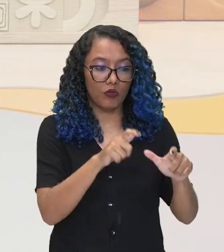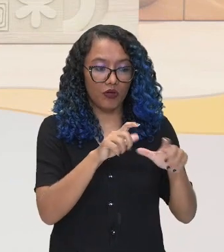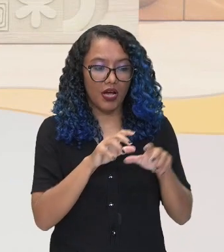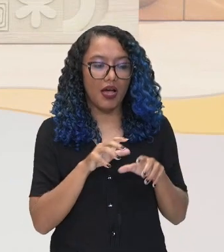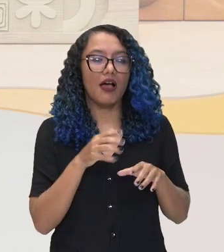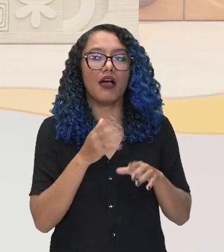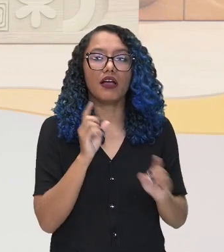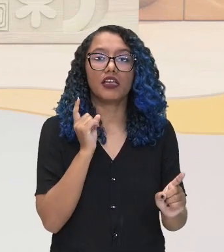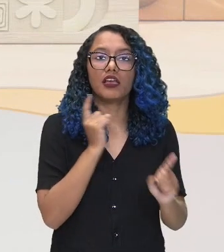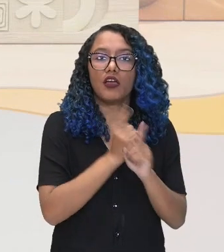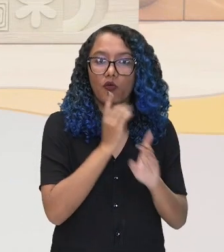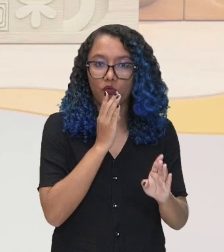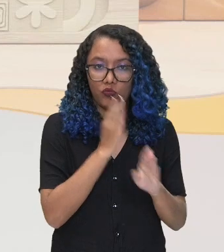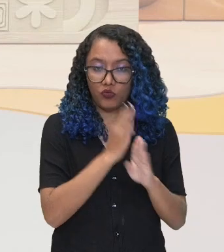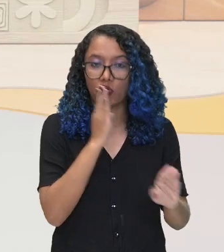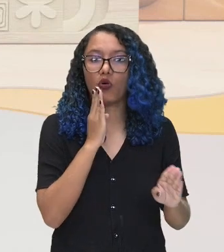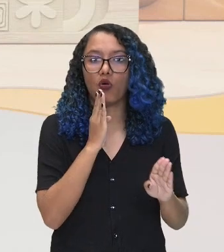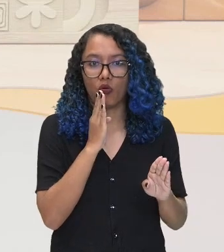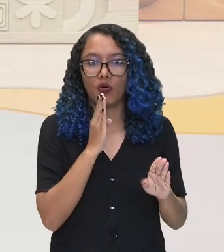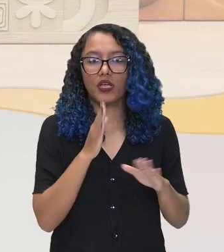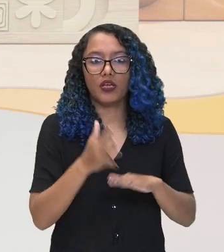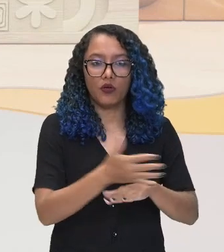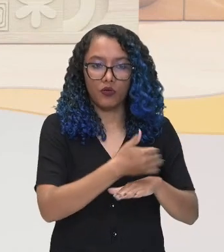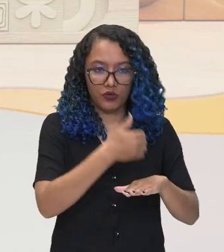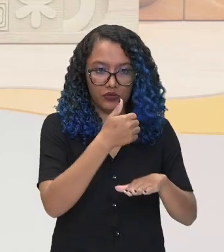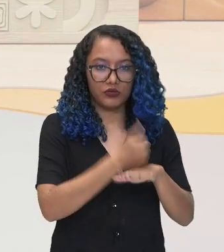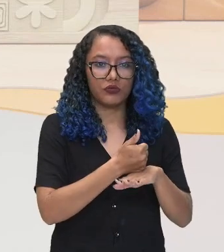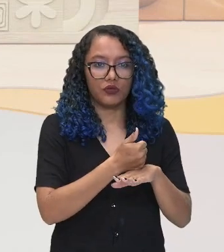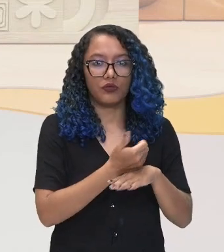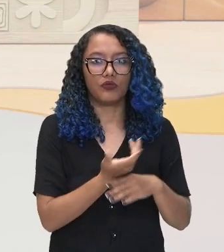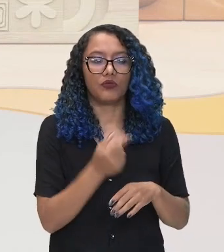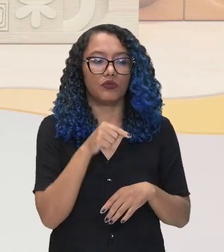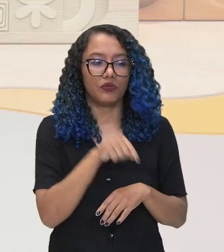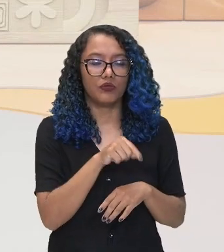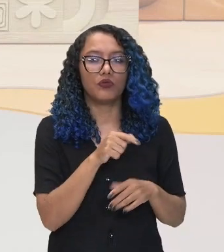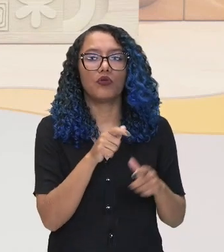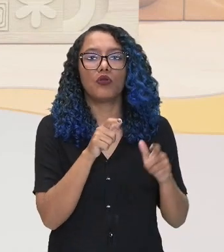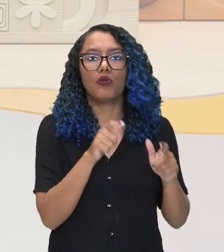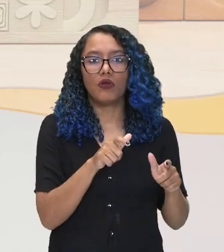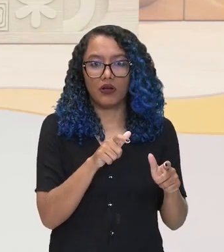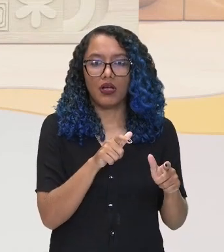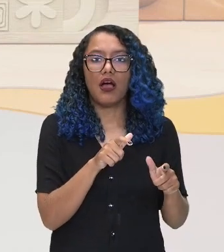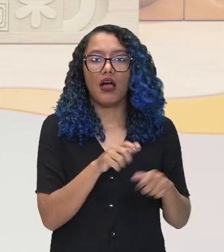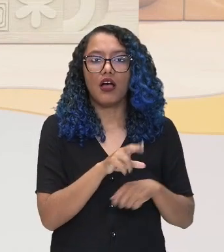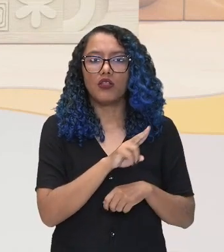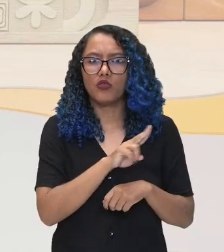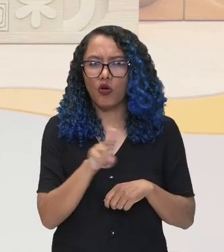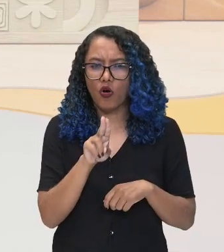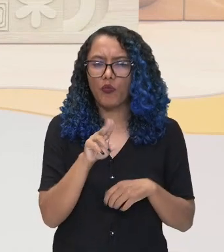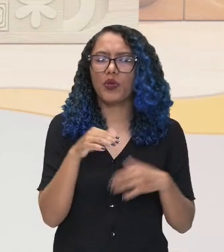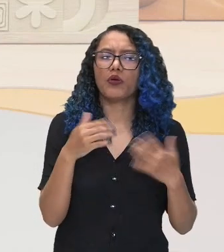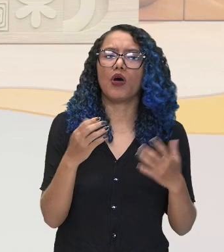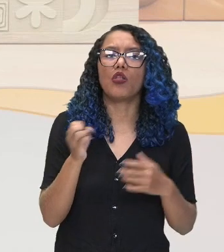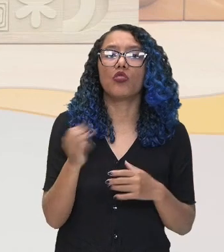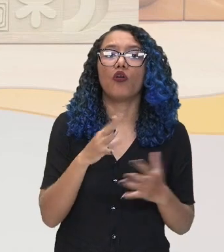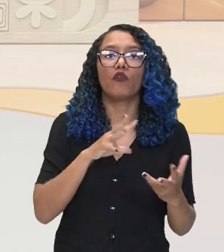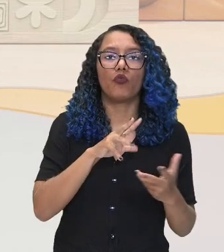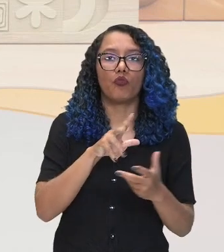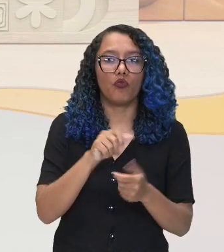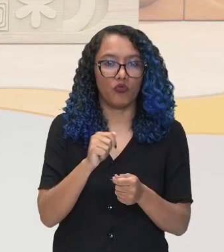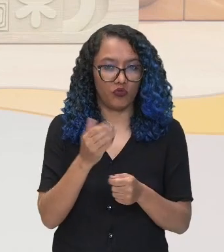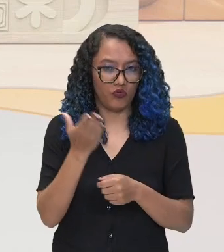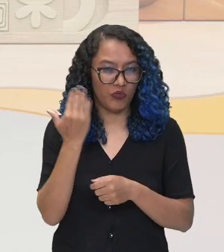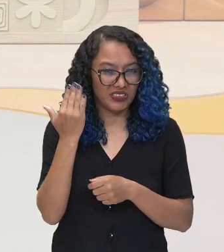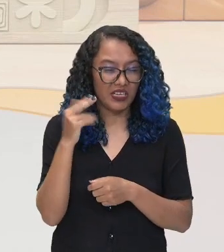conquista ao território que eles chamavam inicialmente como Novo Mundo. A chegada dos europeus trouxe muitos